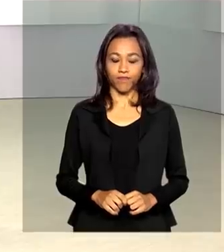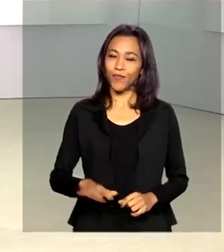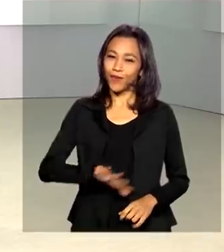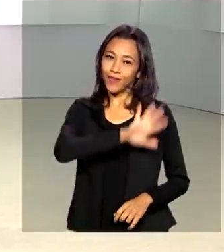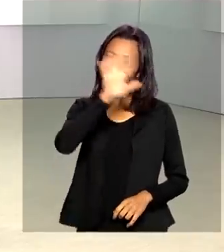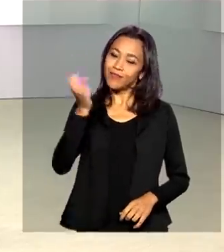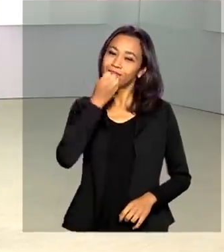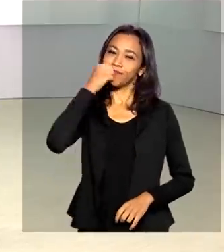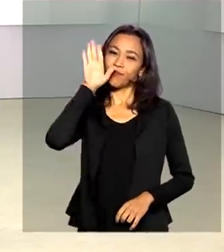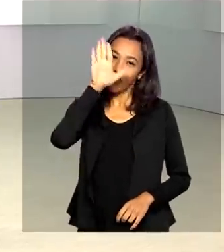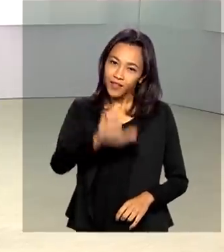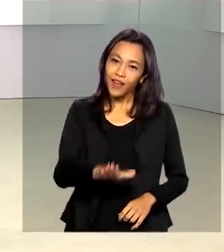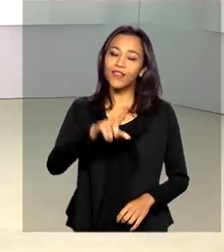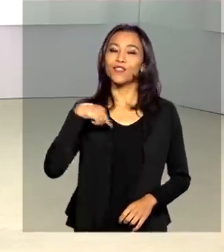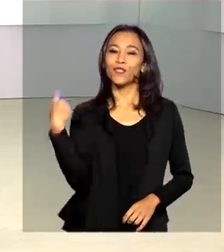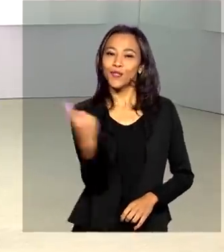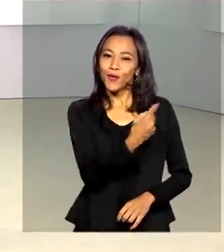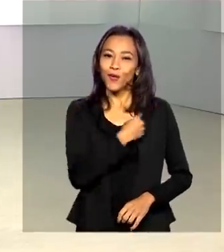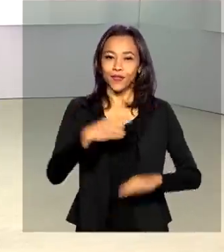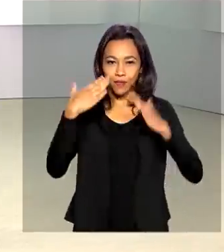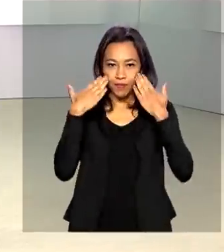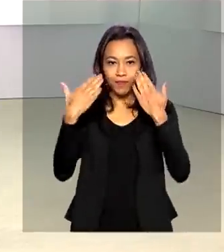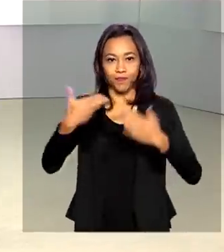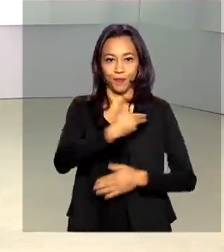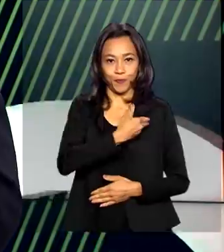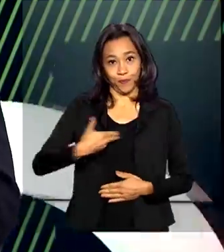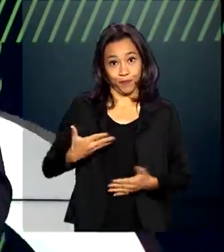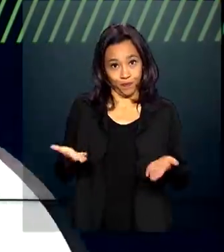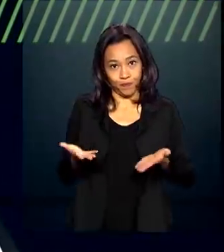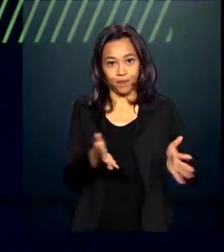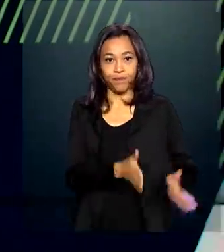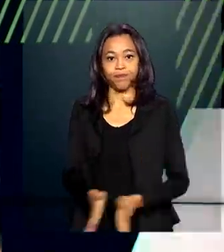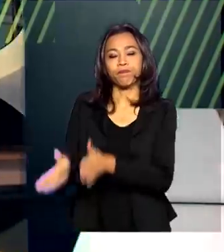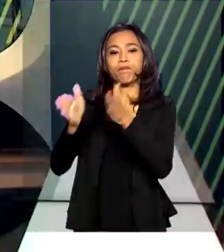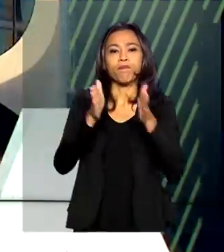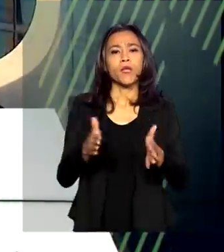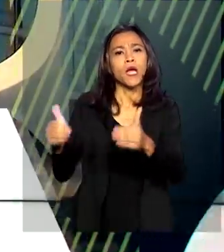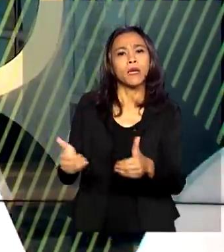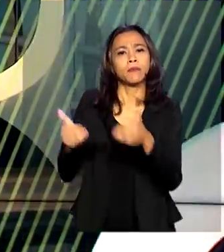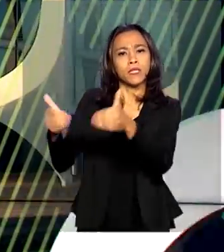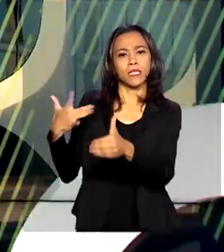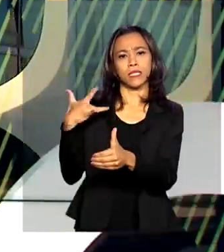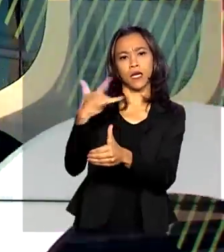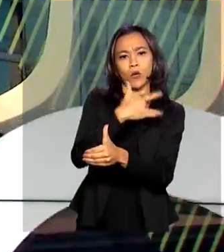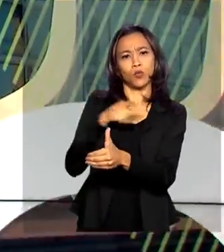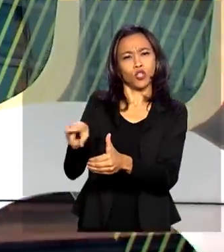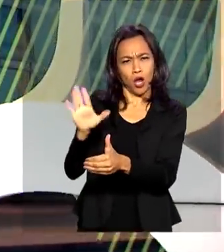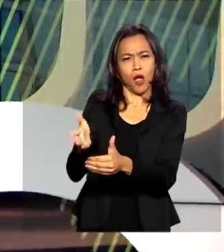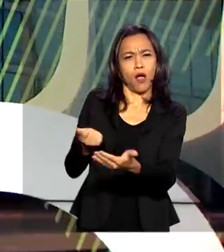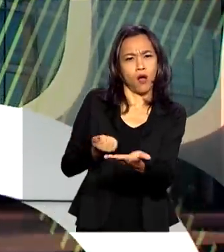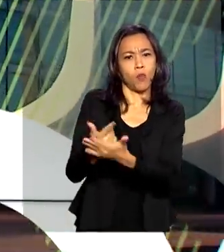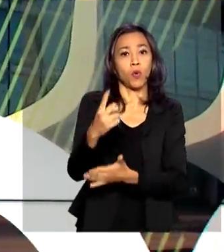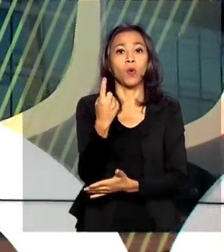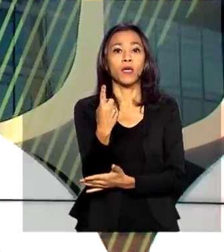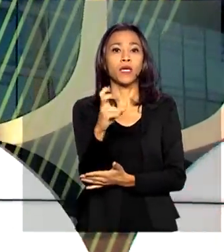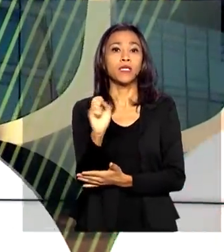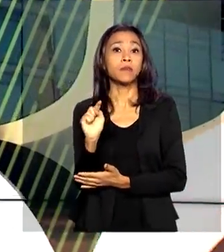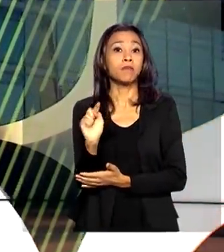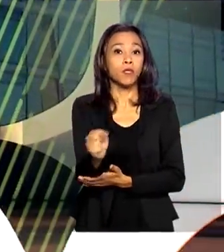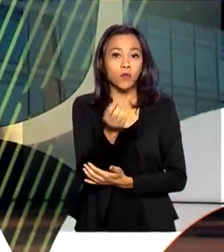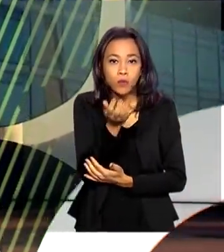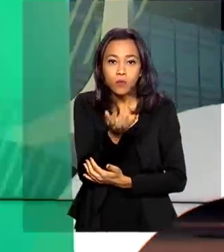Olá, boa tarde. Estamos de volta com o Governo Agora. O Ministério da Saúde adquiriu 15 mil respiradores